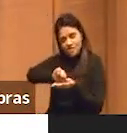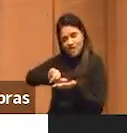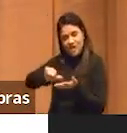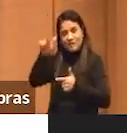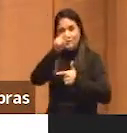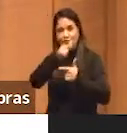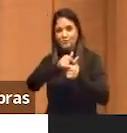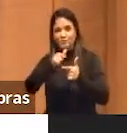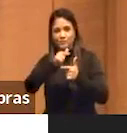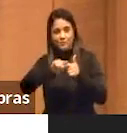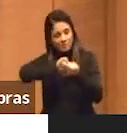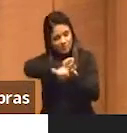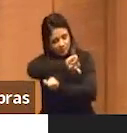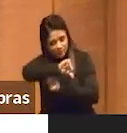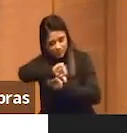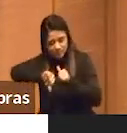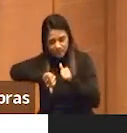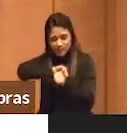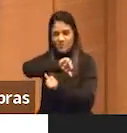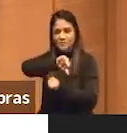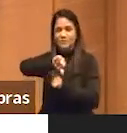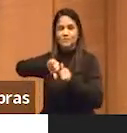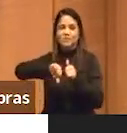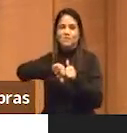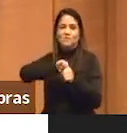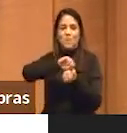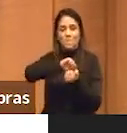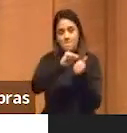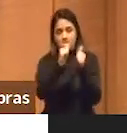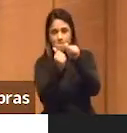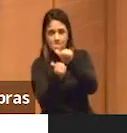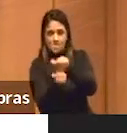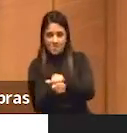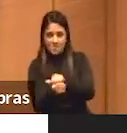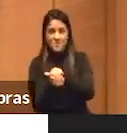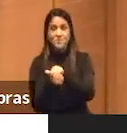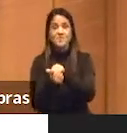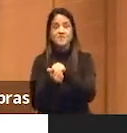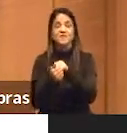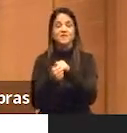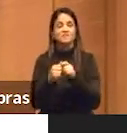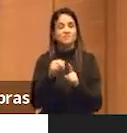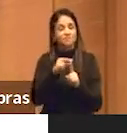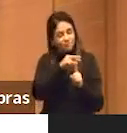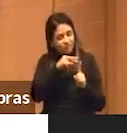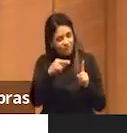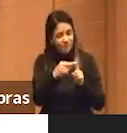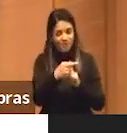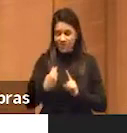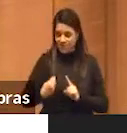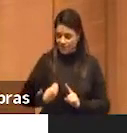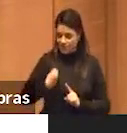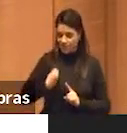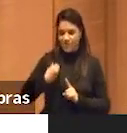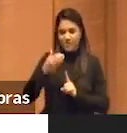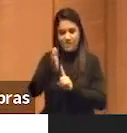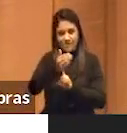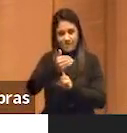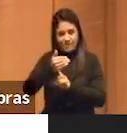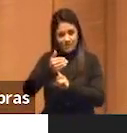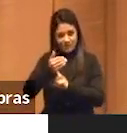transformaram a nossa forma de ver e de viver essas tecnologias. Por quê?